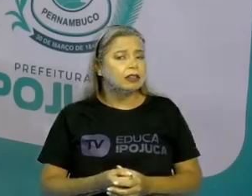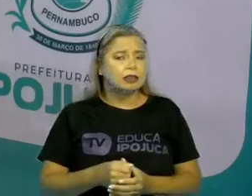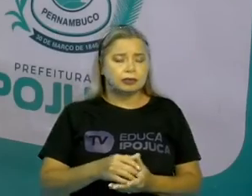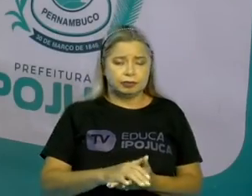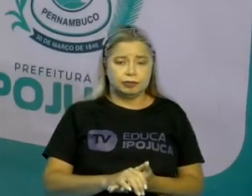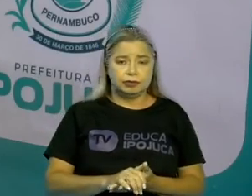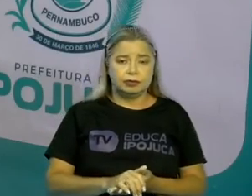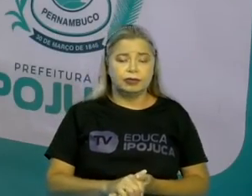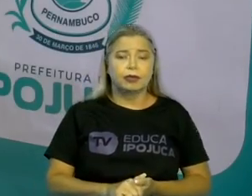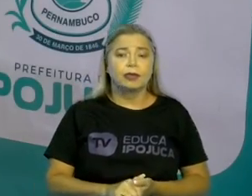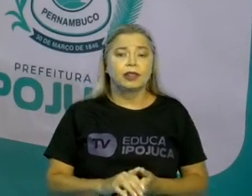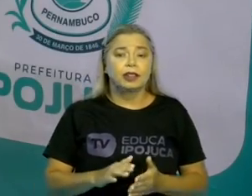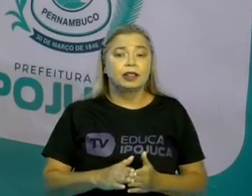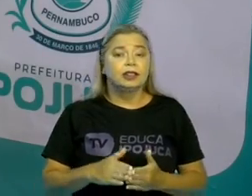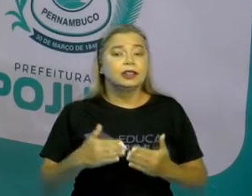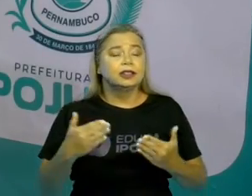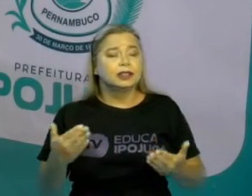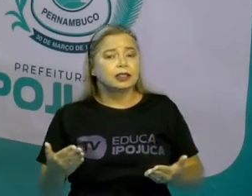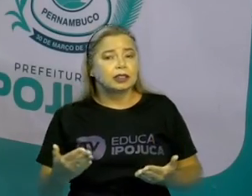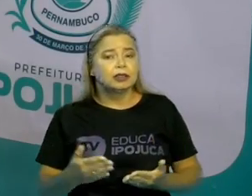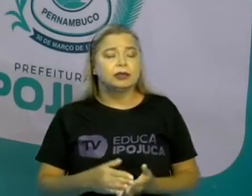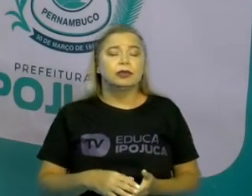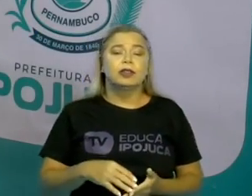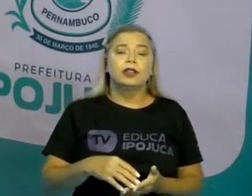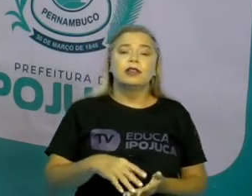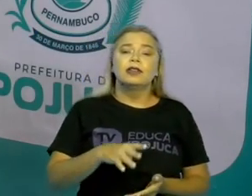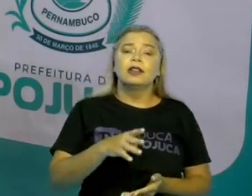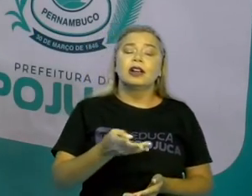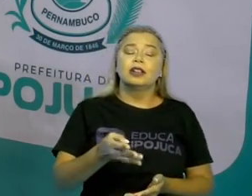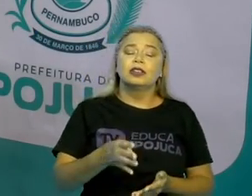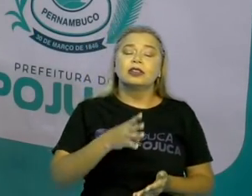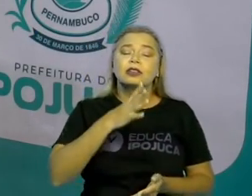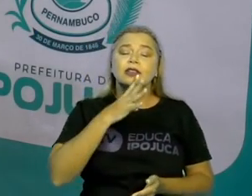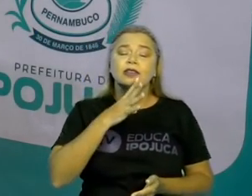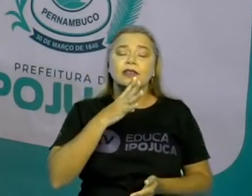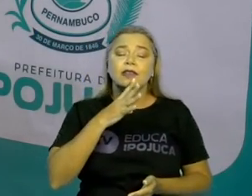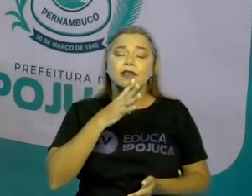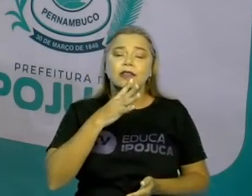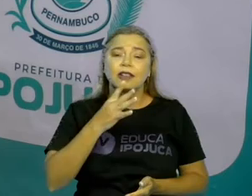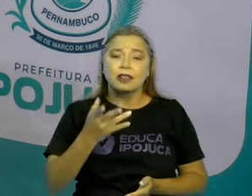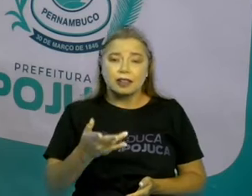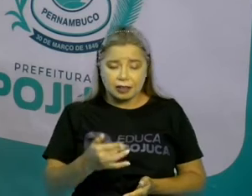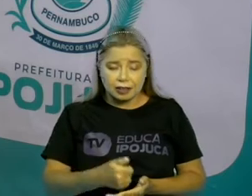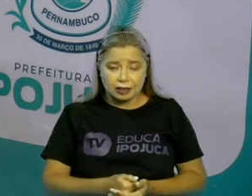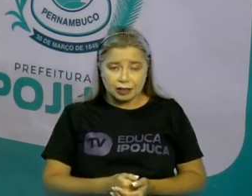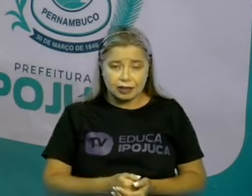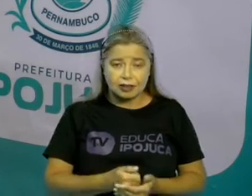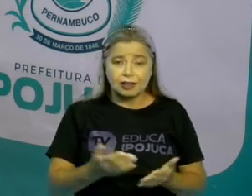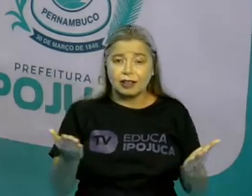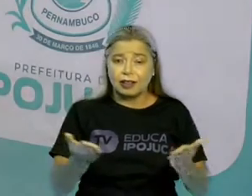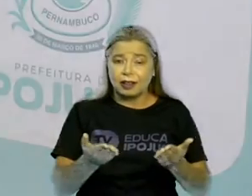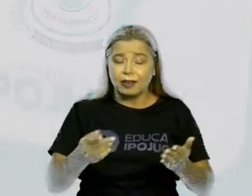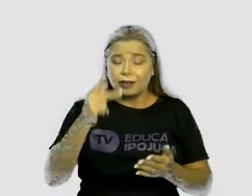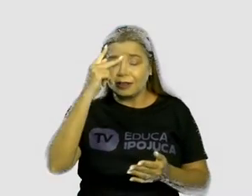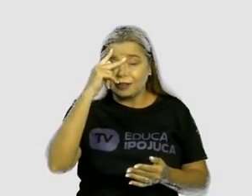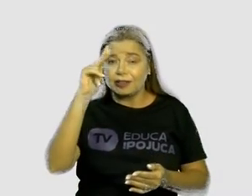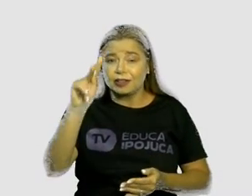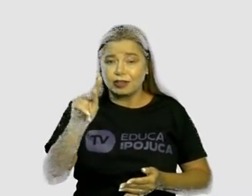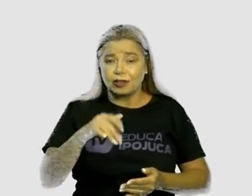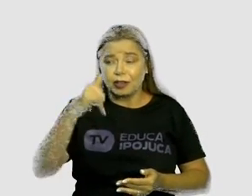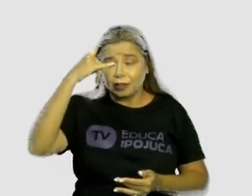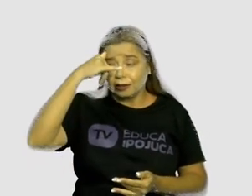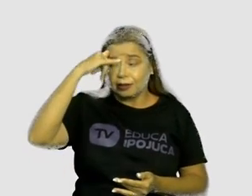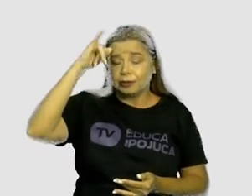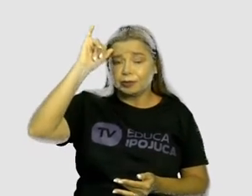Pois bem, vamos conhecer a história do boi Zebu e as formigas. Leiam aí comigo, por favor. O